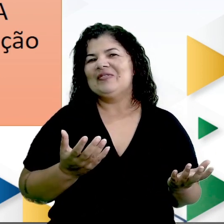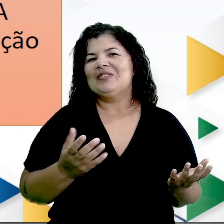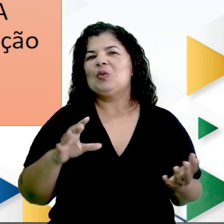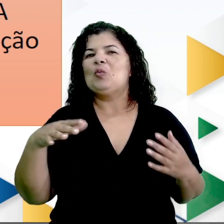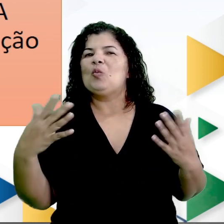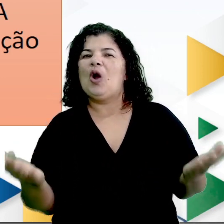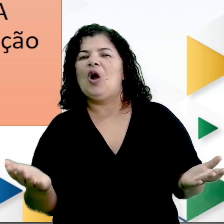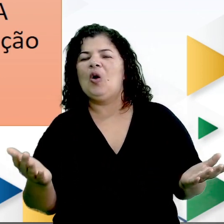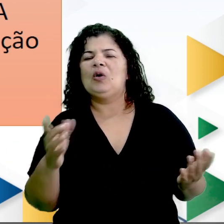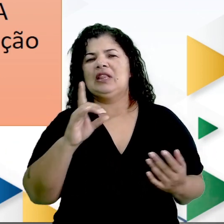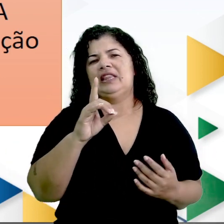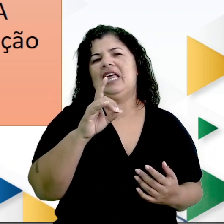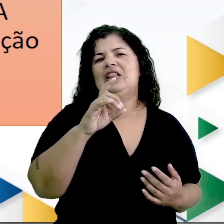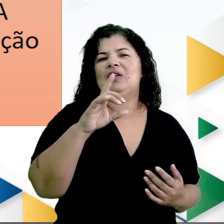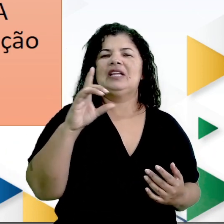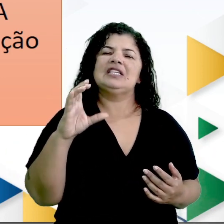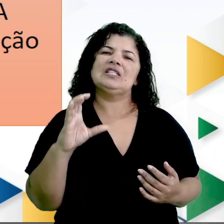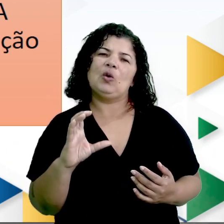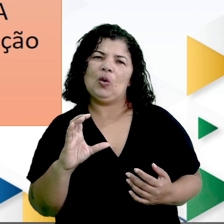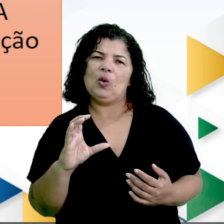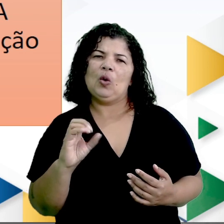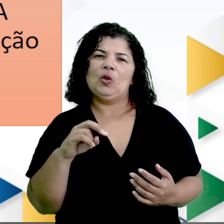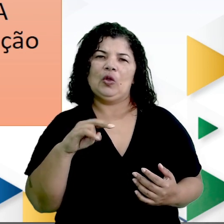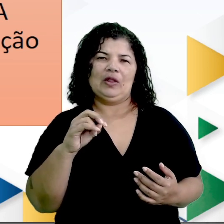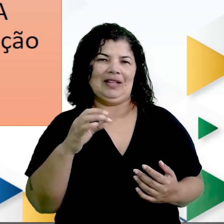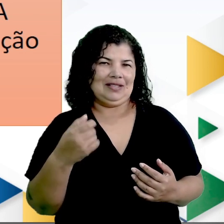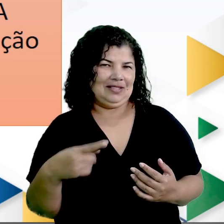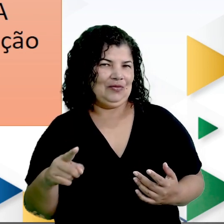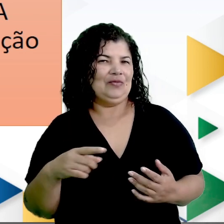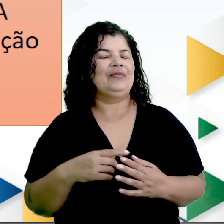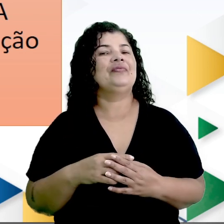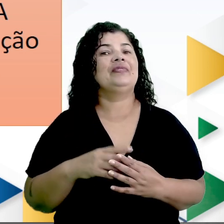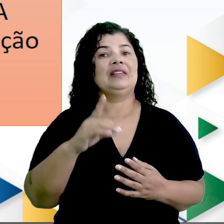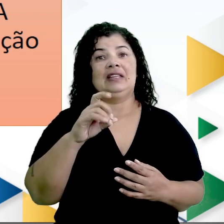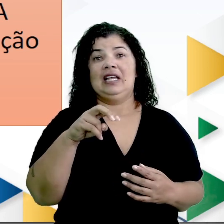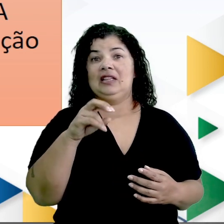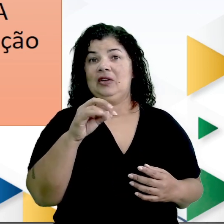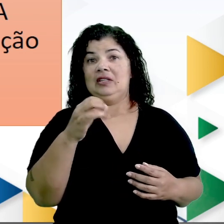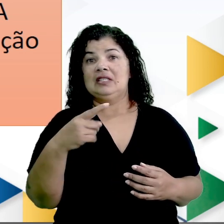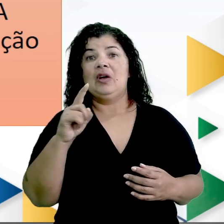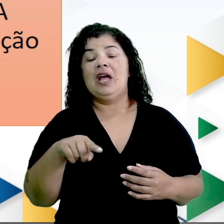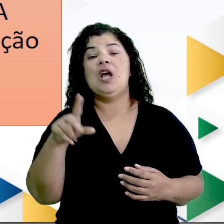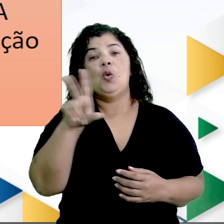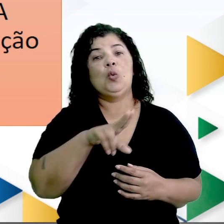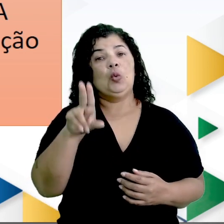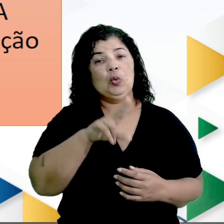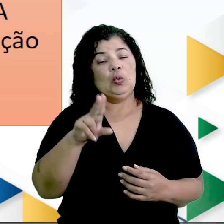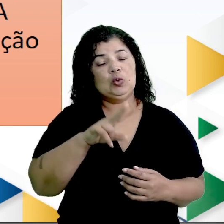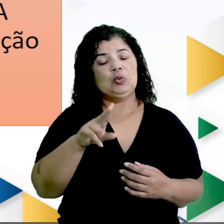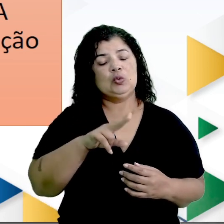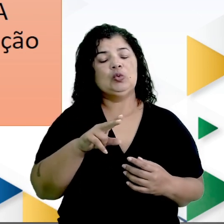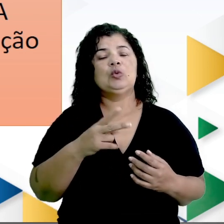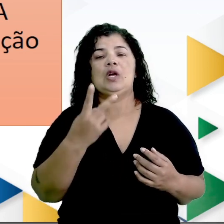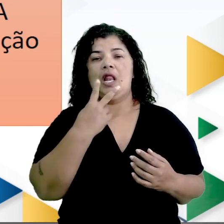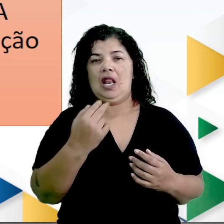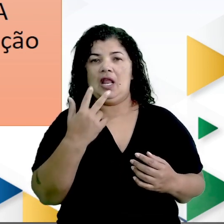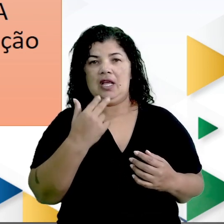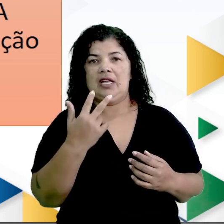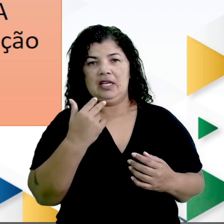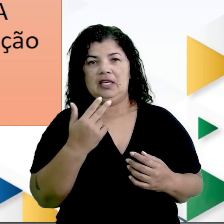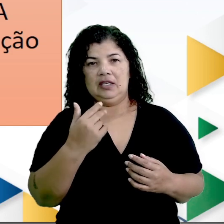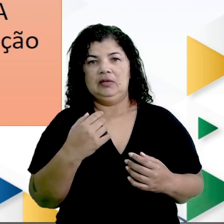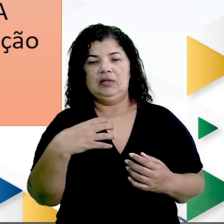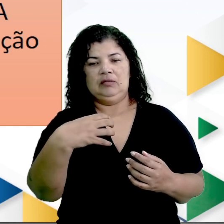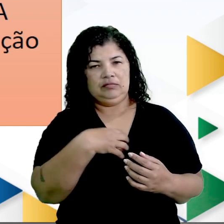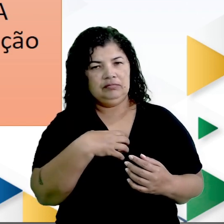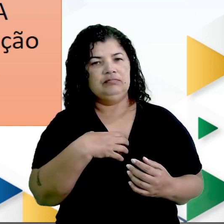é denotar, o que é conotar. O que é denotação? É a forma de uso e manifestação da linguagem em seu